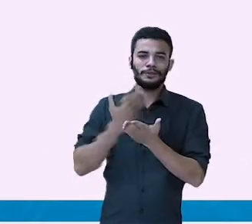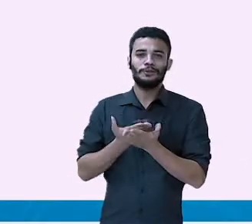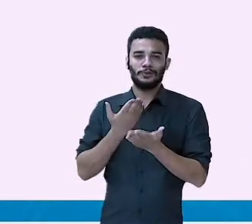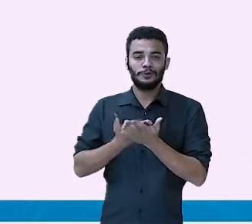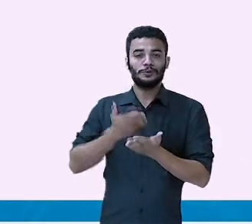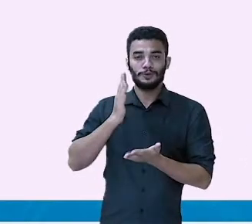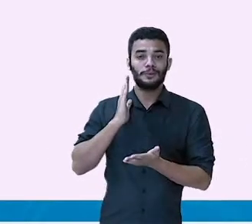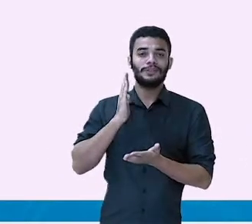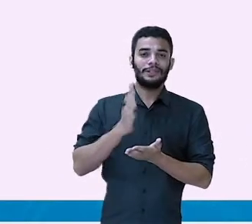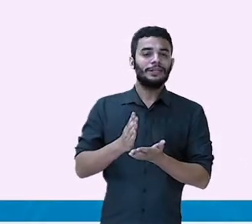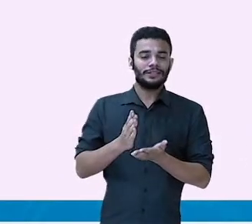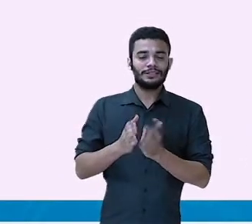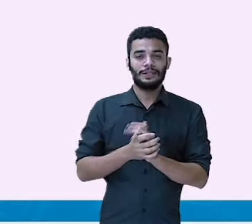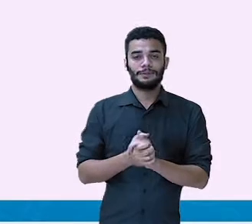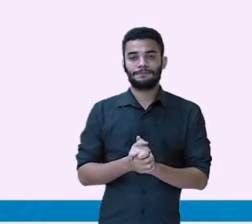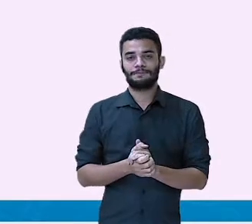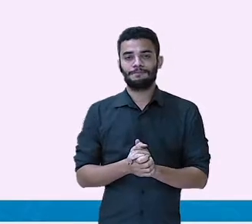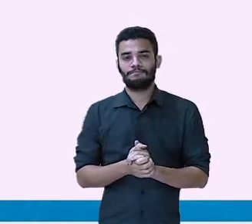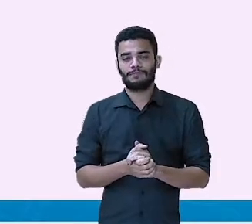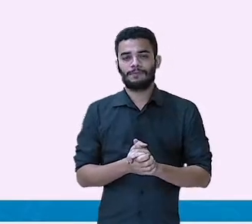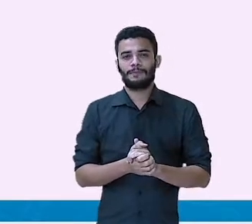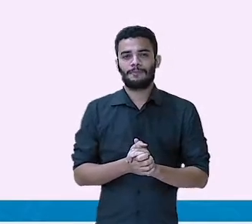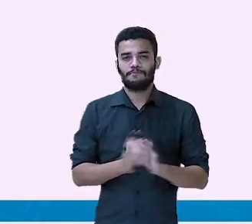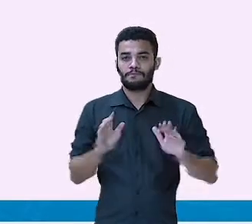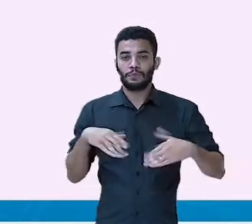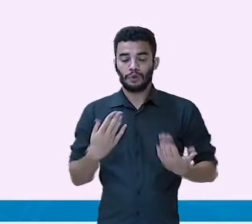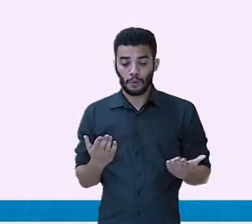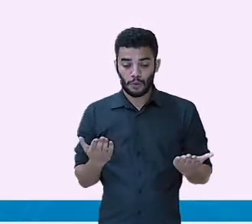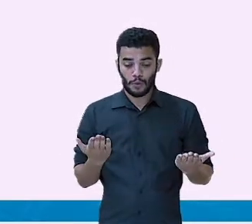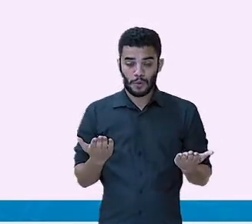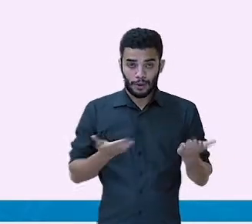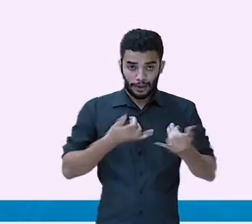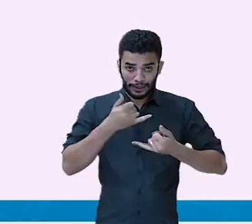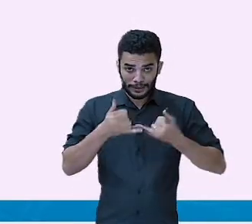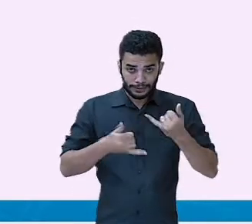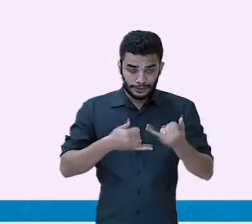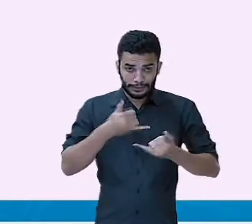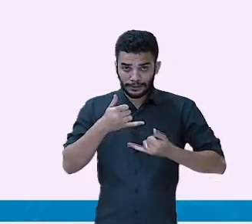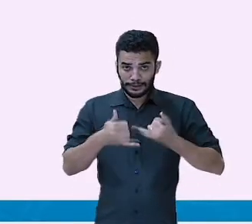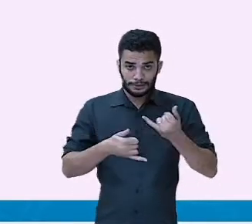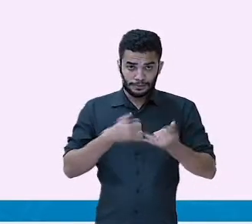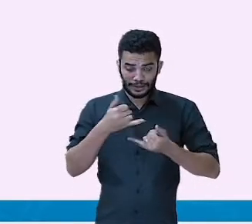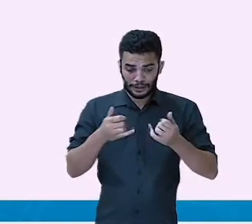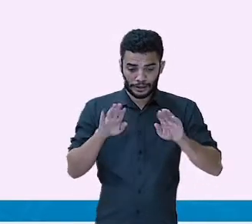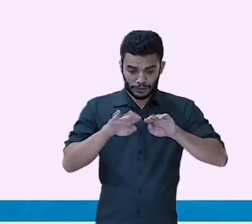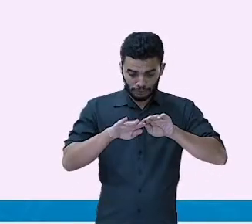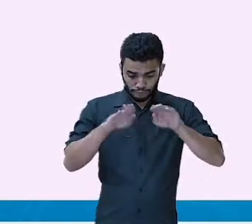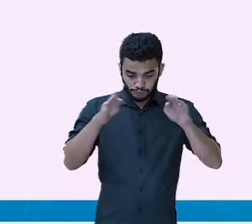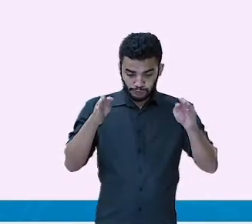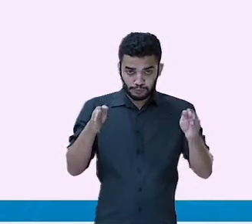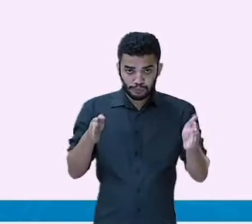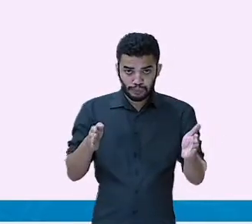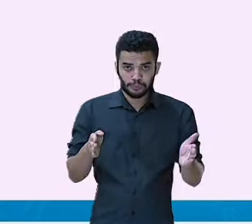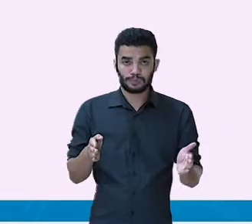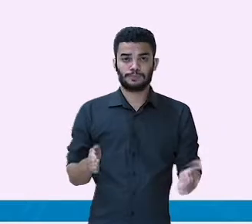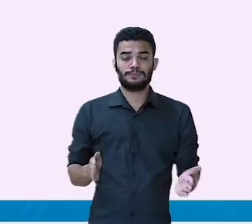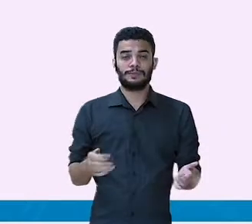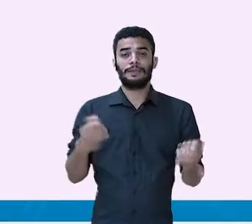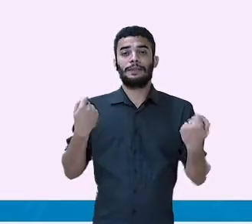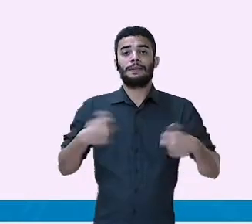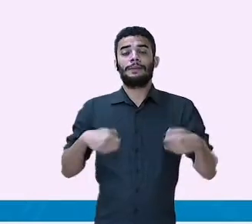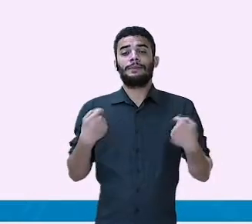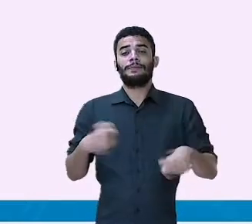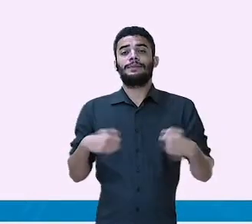lembram? Sabemos também que os jogos de brincadeiras, aliás, os jogos de tabuleiro, podem requerer